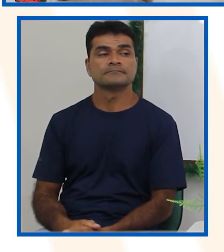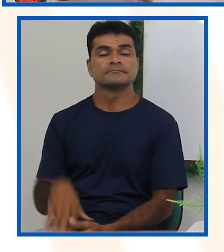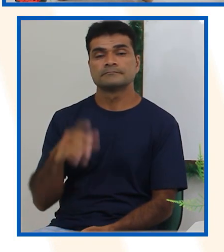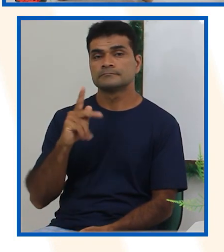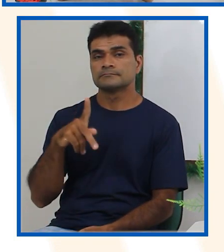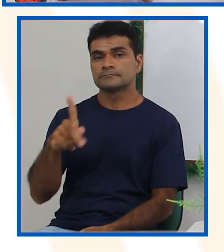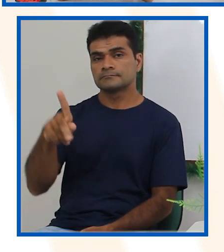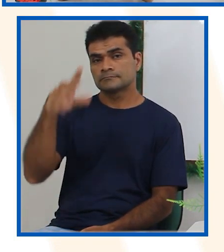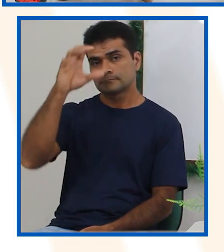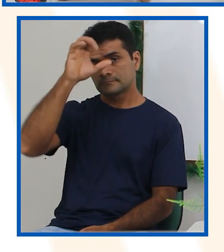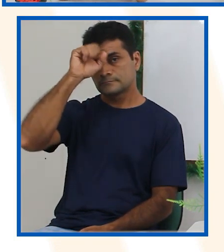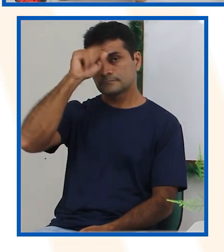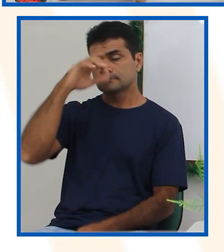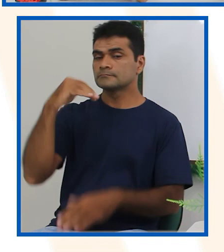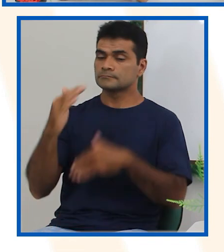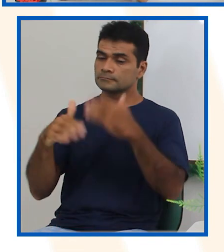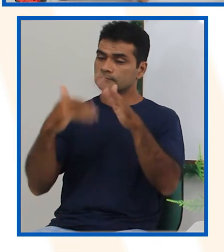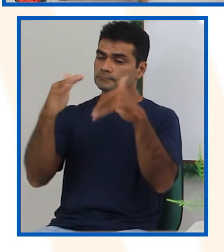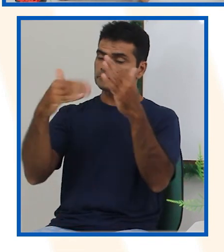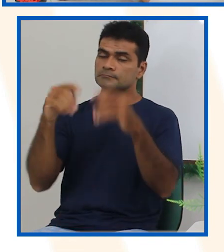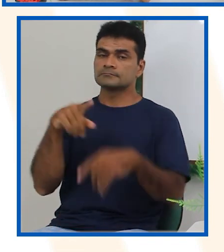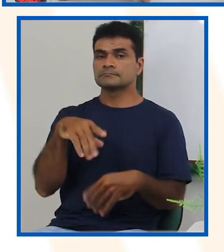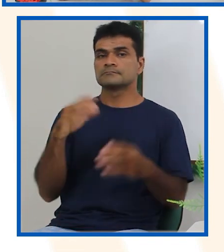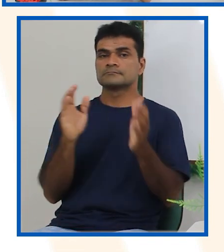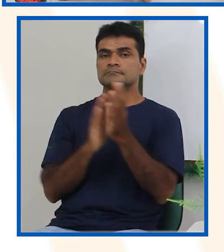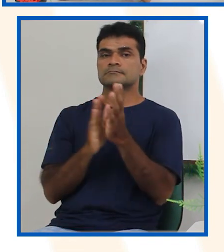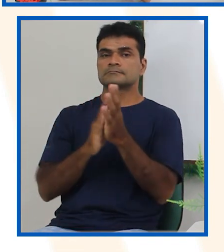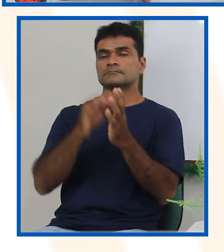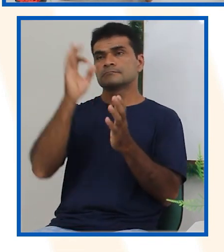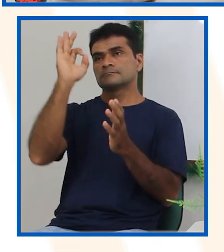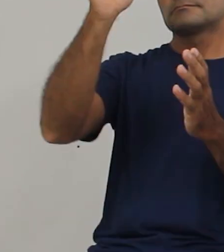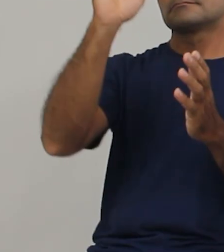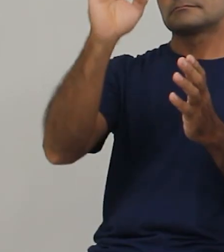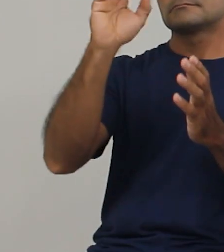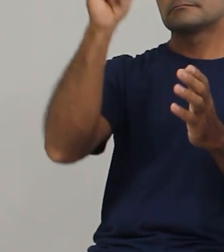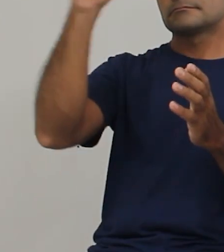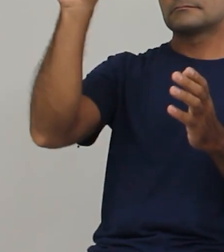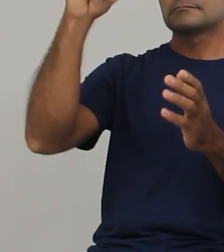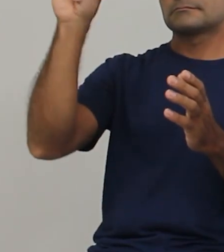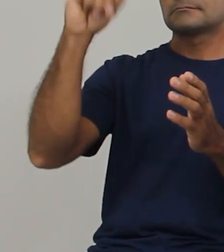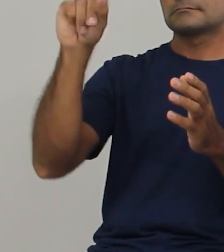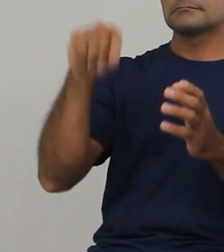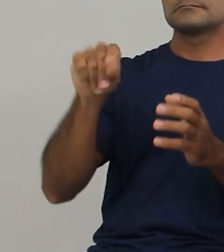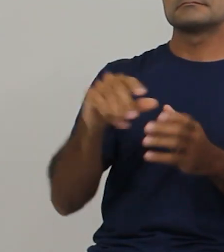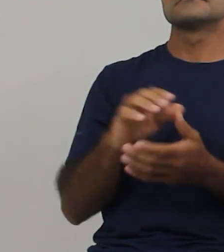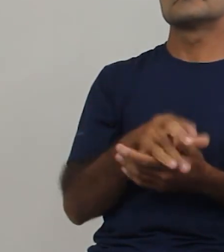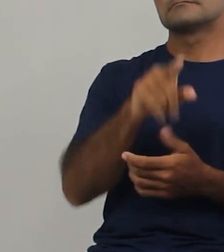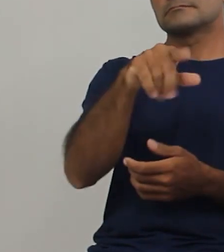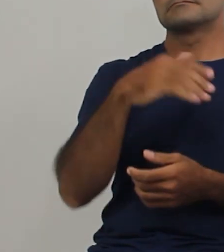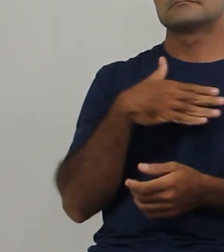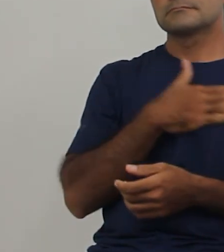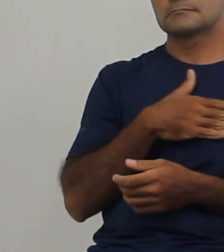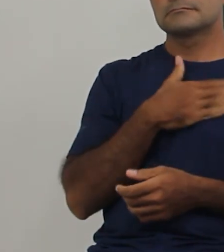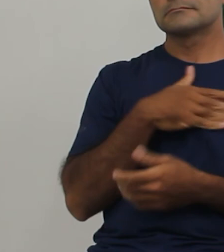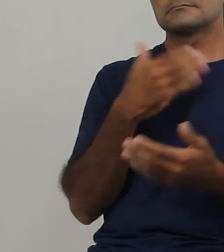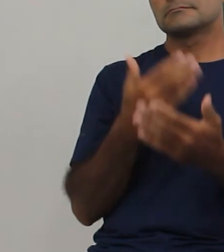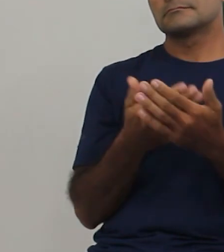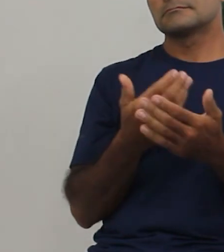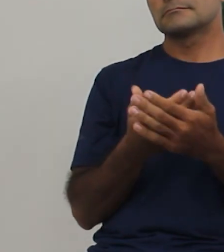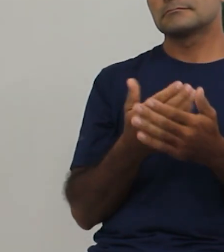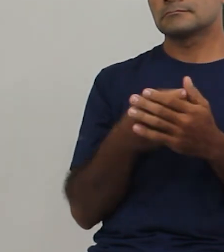aprendendo e continue crescendo. Nós acertamos todas, pessoal. Vocês gostaram de estudar, de